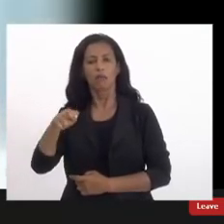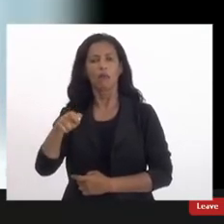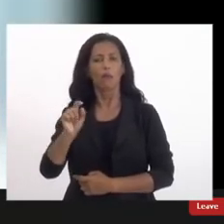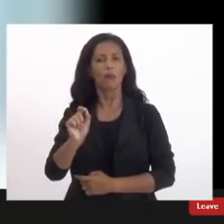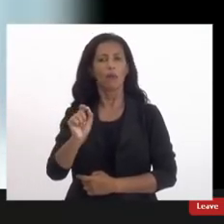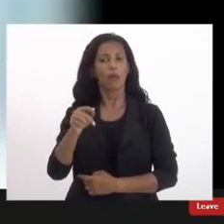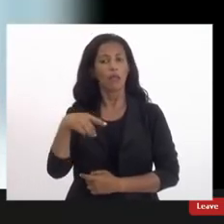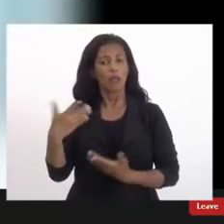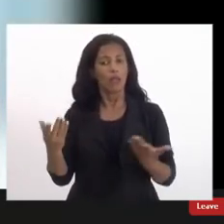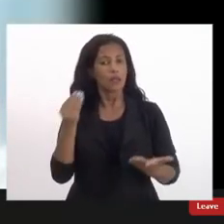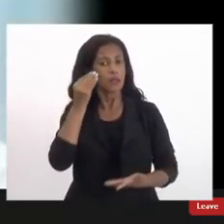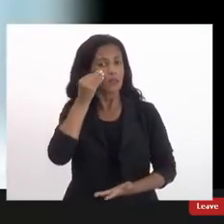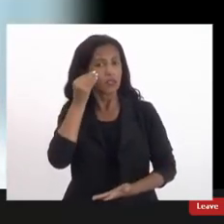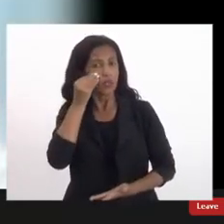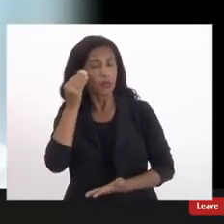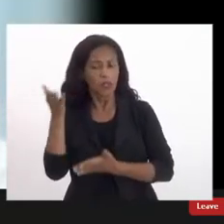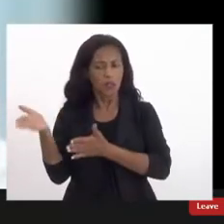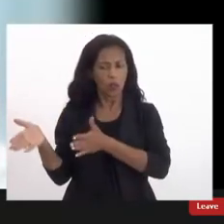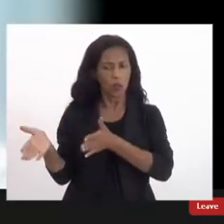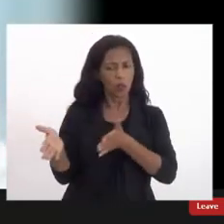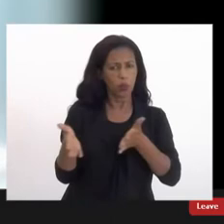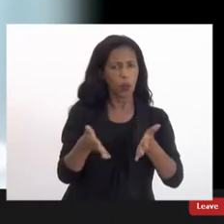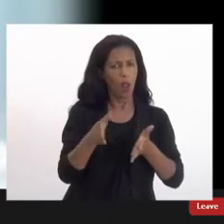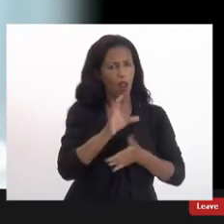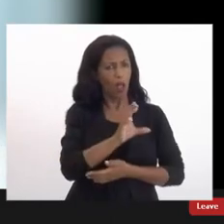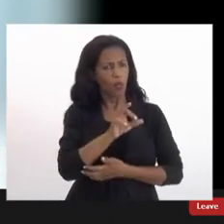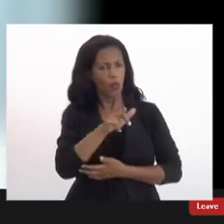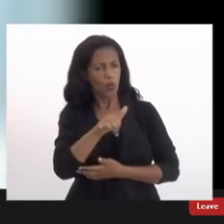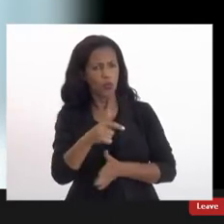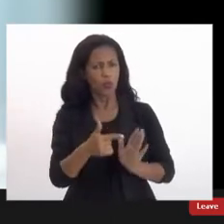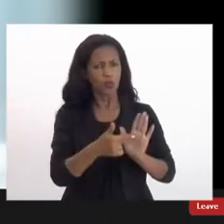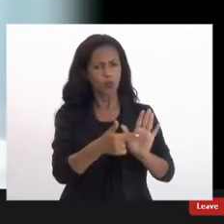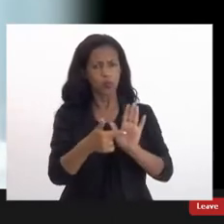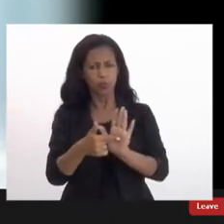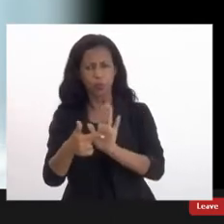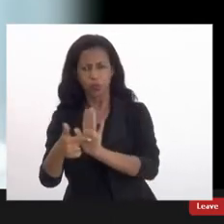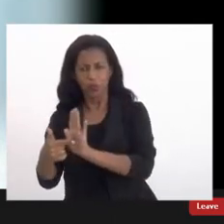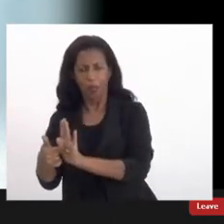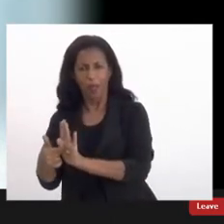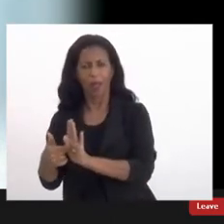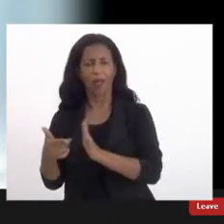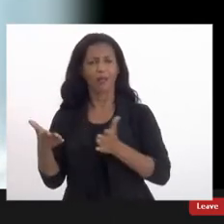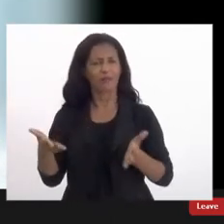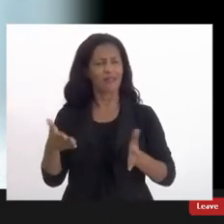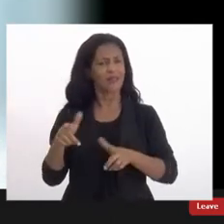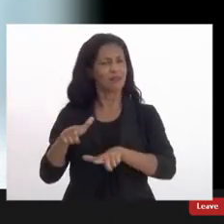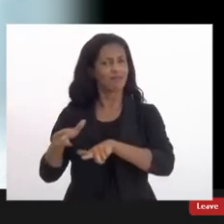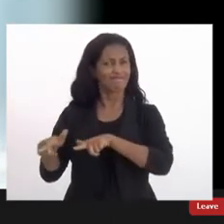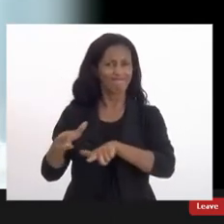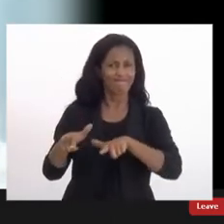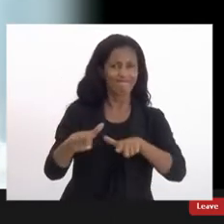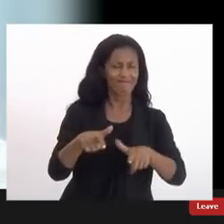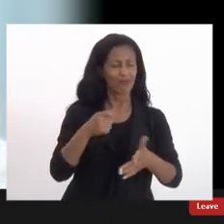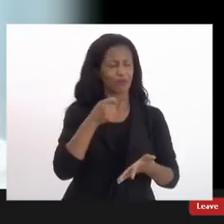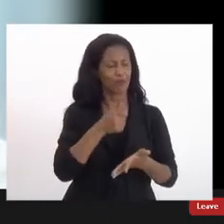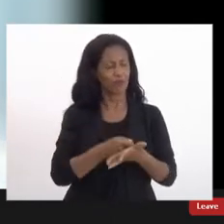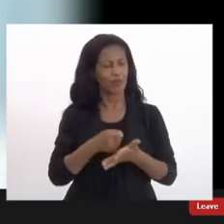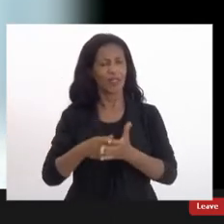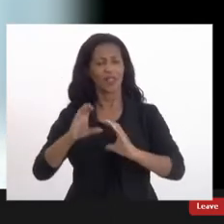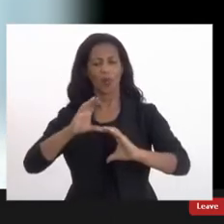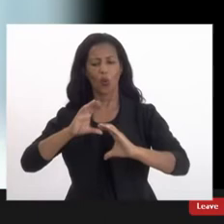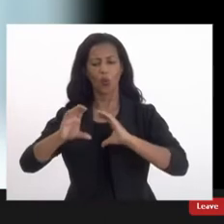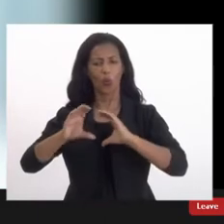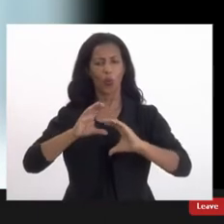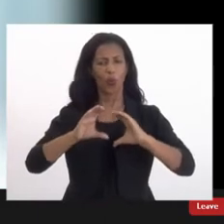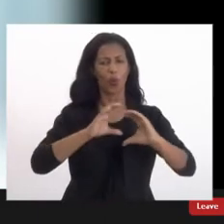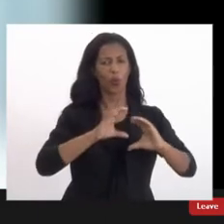experiências que nós temos tido lá no conselho tem demonstrado isso isso tá sendo muito trabalhado que é a comunicação